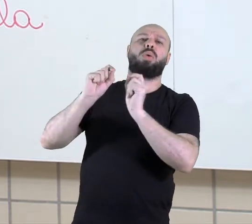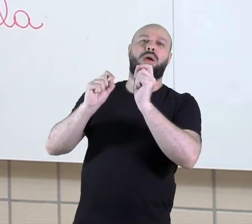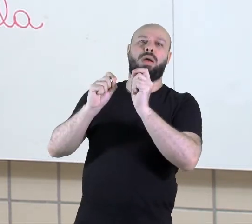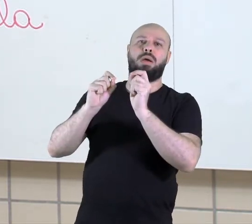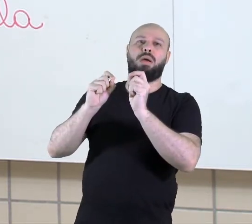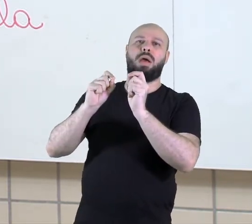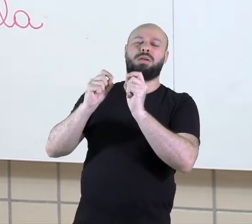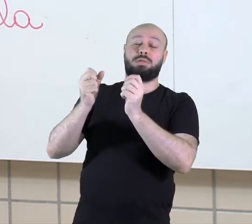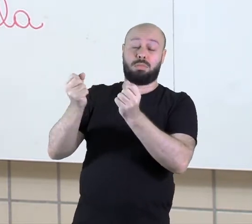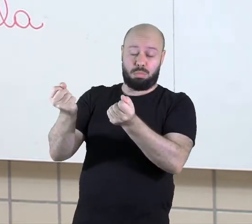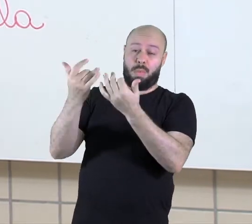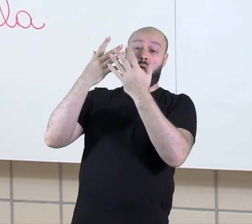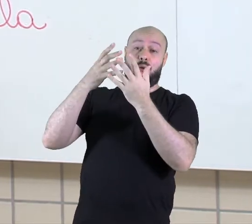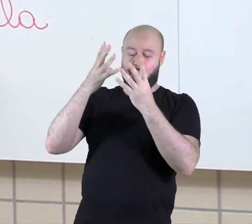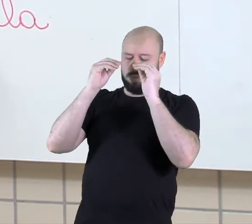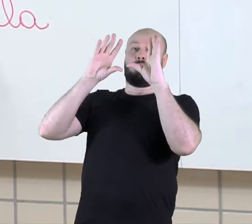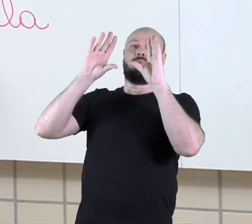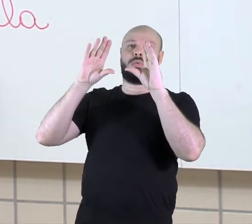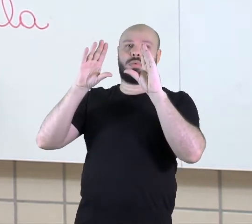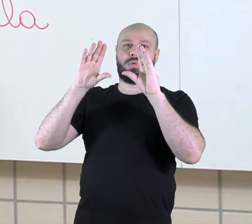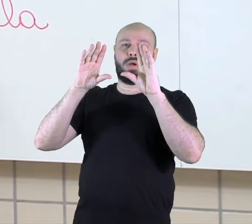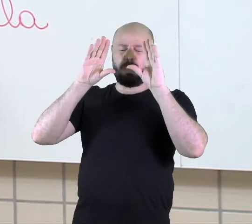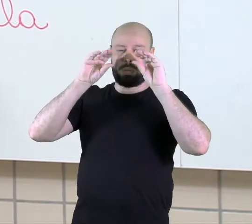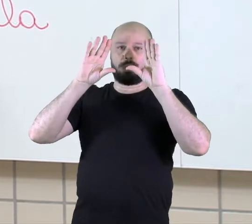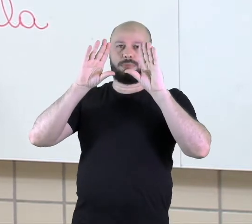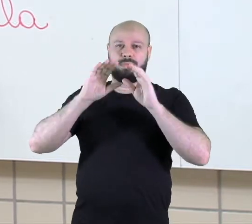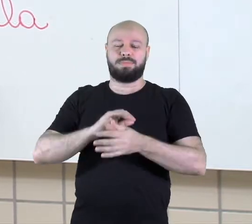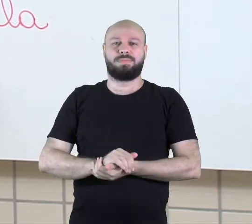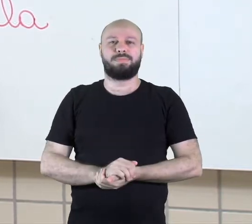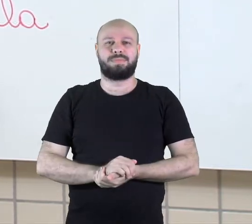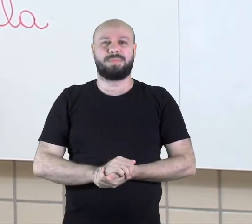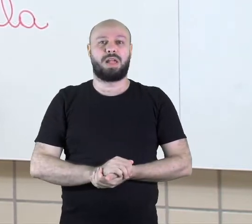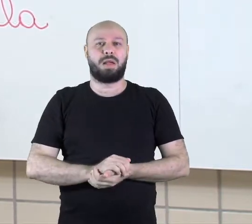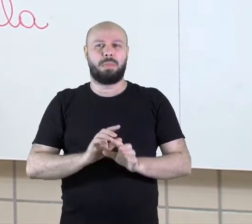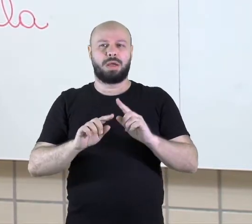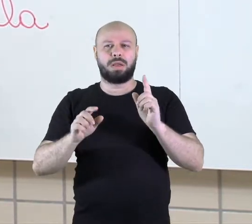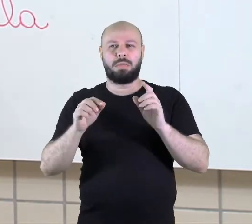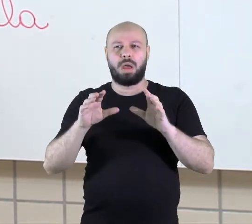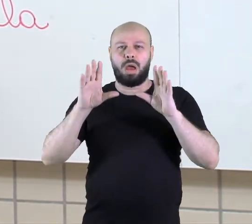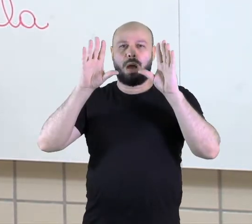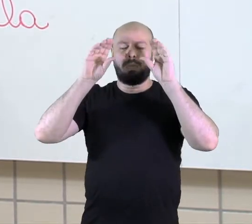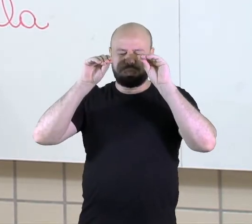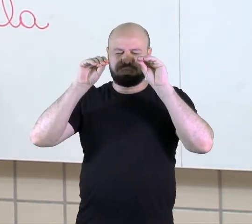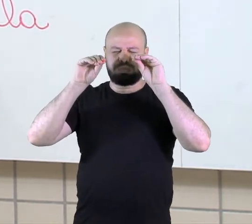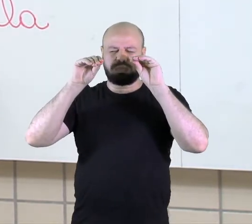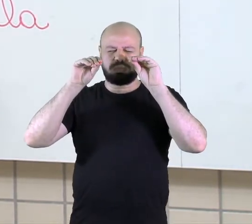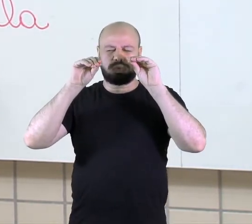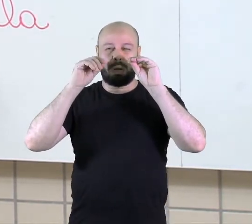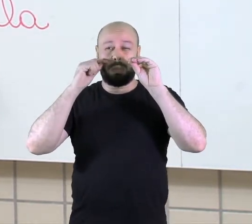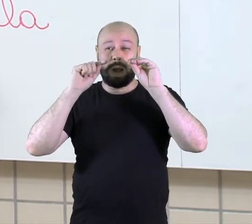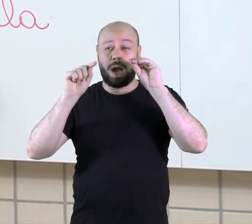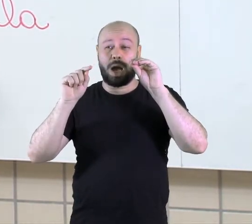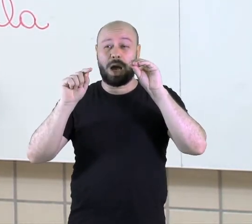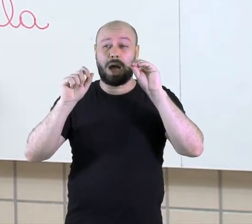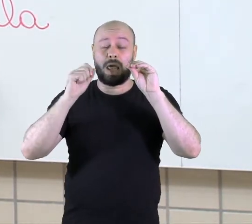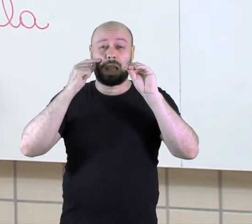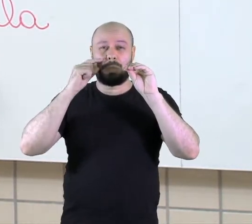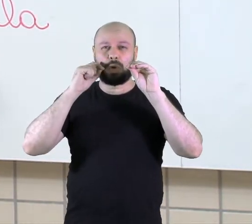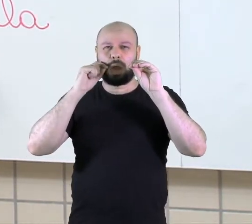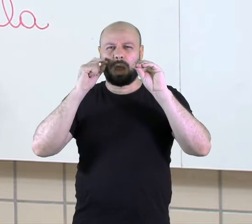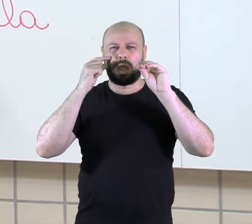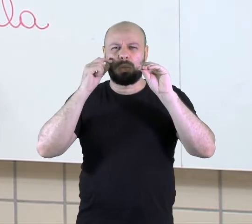piscar. E ao piscar, a pupila, ela vai receber esse